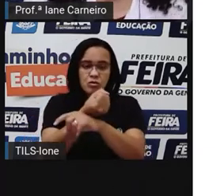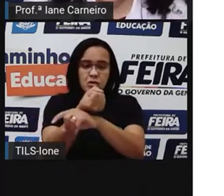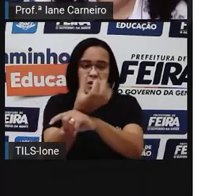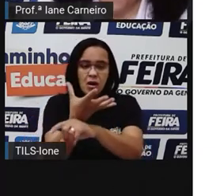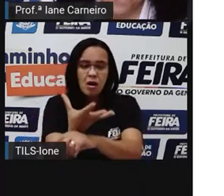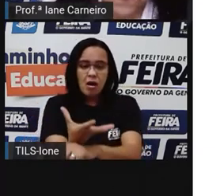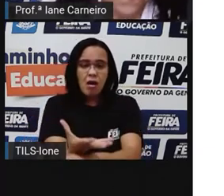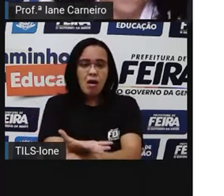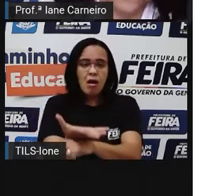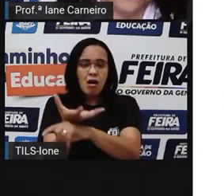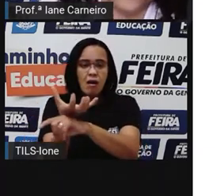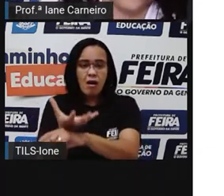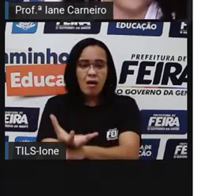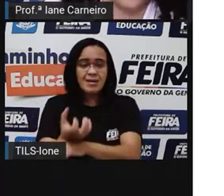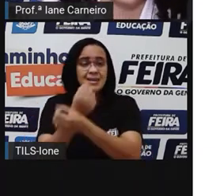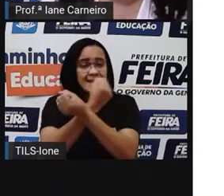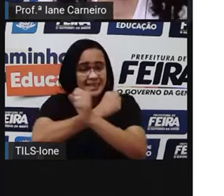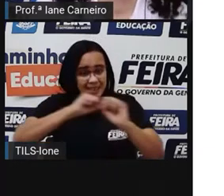grande que ela é.